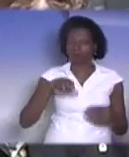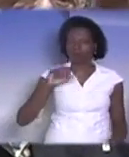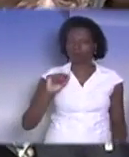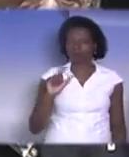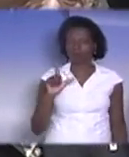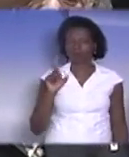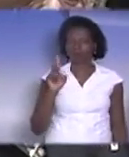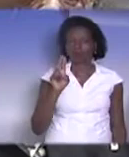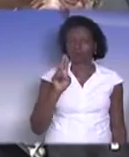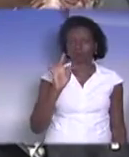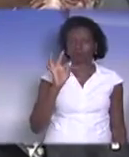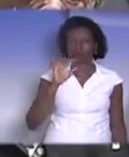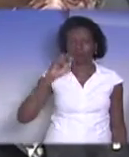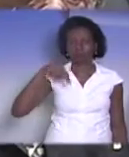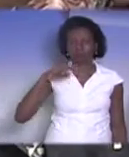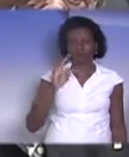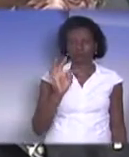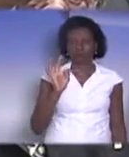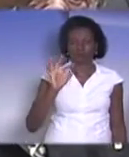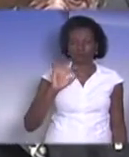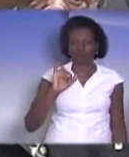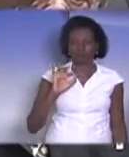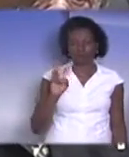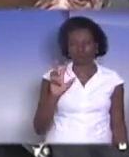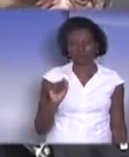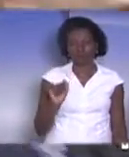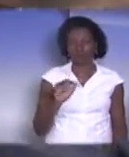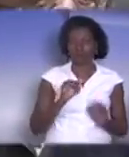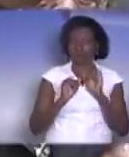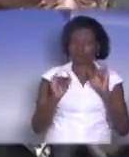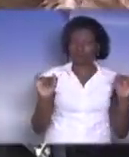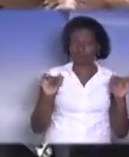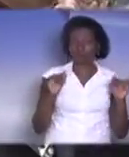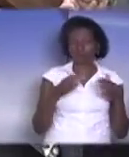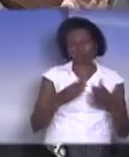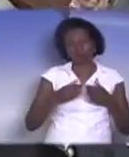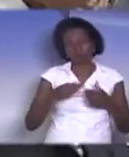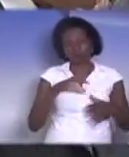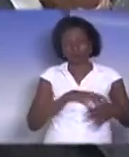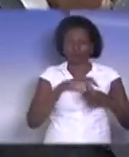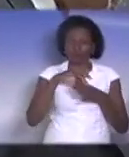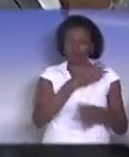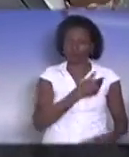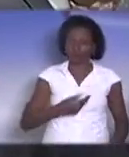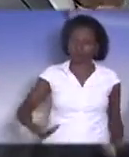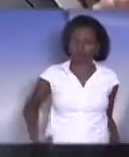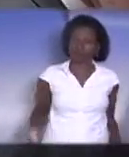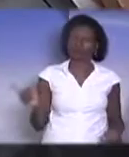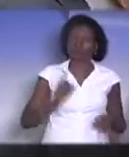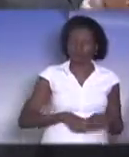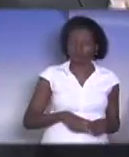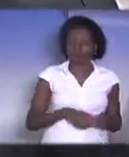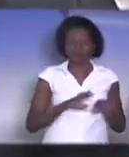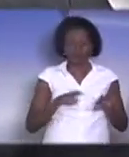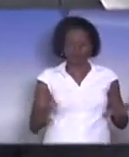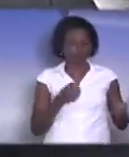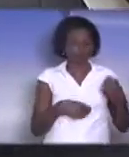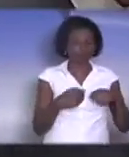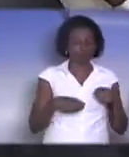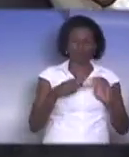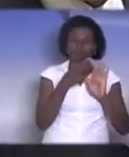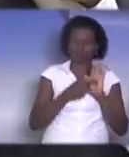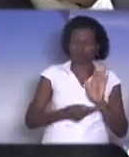e registrar o meu pedido ao líder do governo para que a gente volte à mesa de negociação e se apresente o projeto